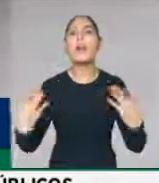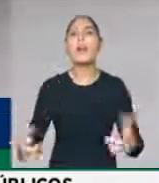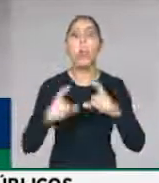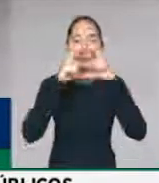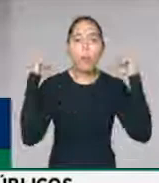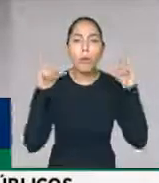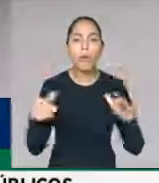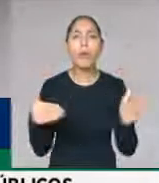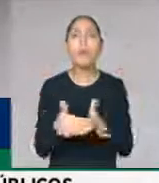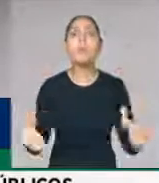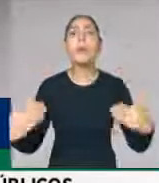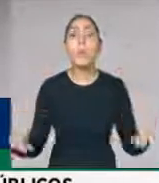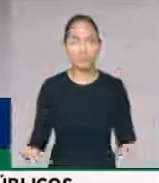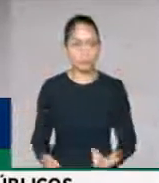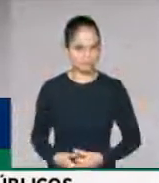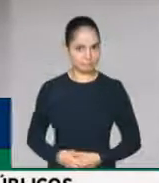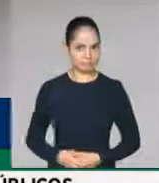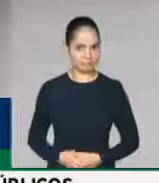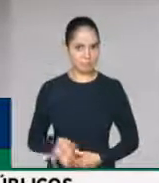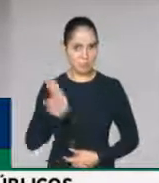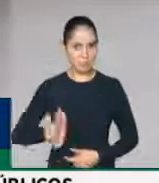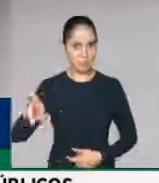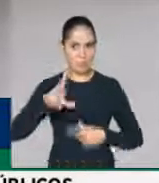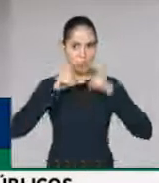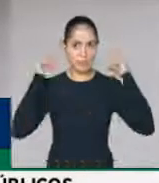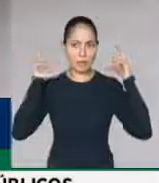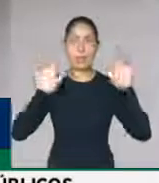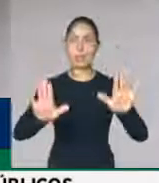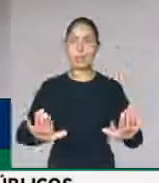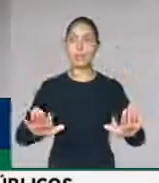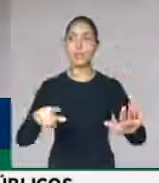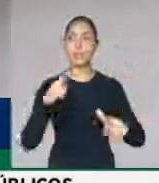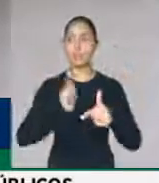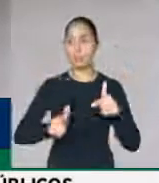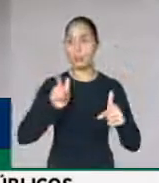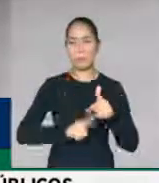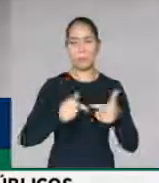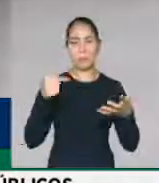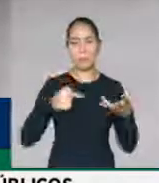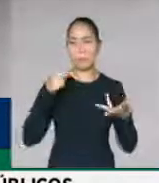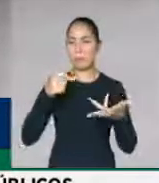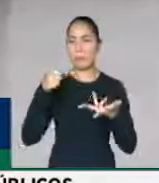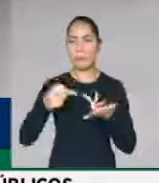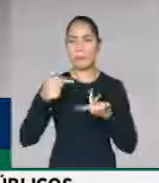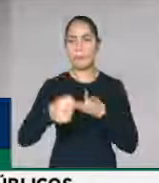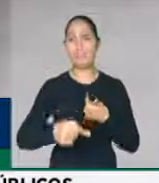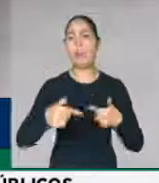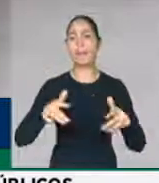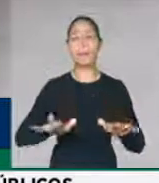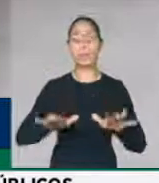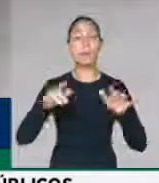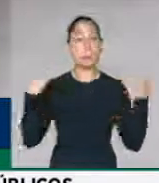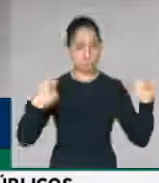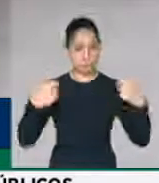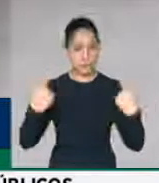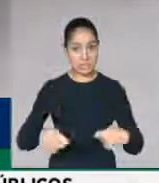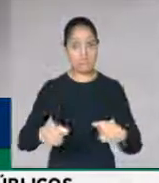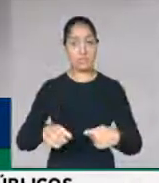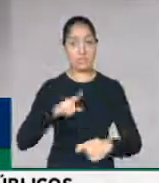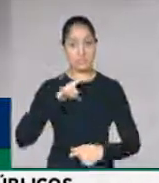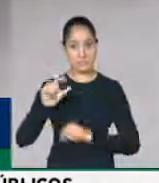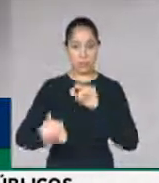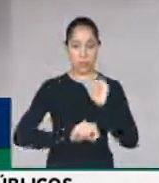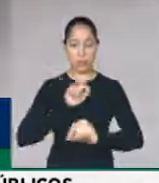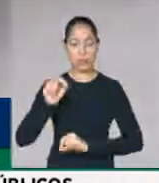no projeto, tampouco. Então, a gente tem muito problema quanto a isso, a gente acha que é discutível, sim, pelos prefeitos, é